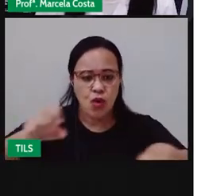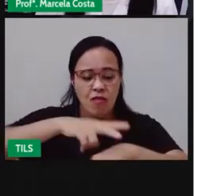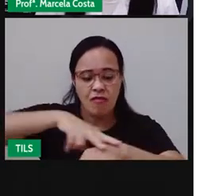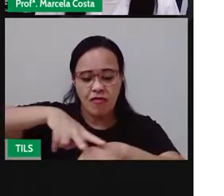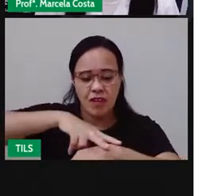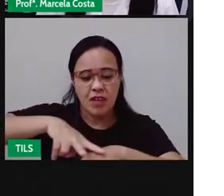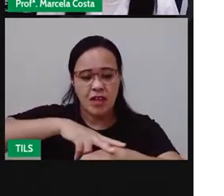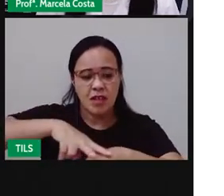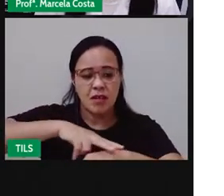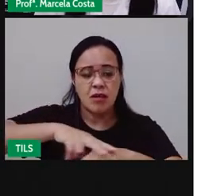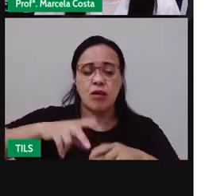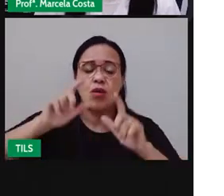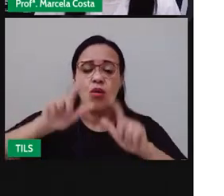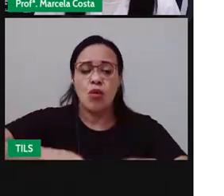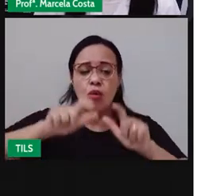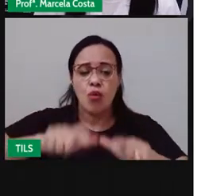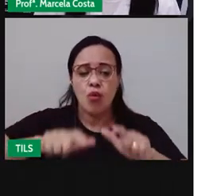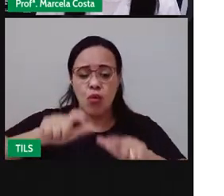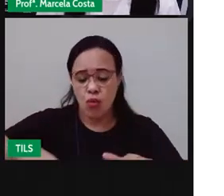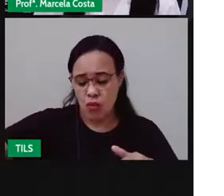seu lugar de vivência.